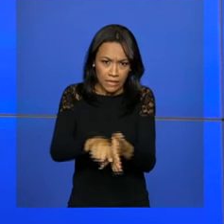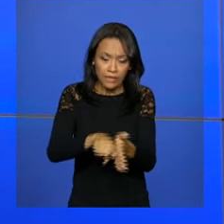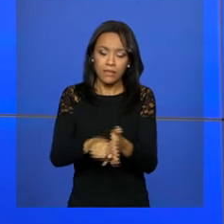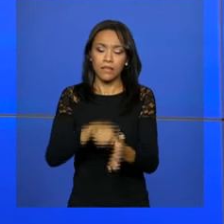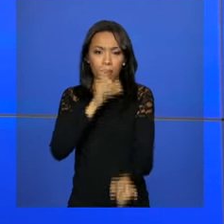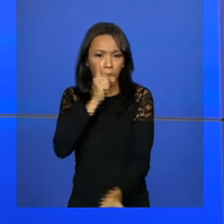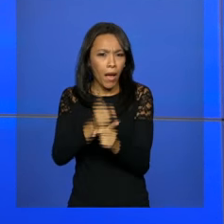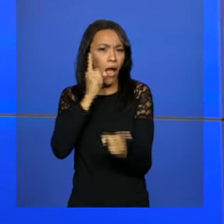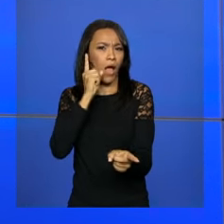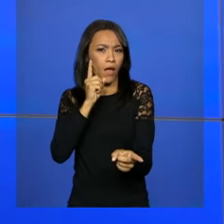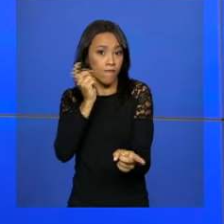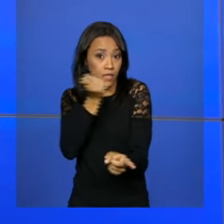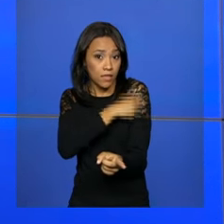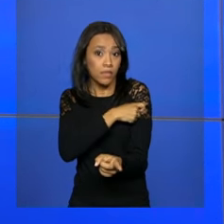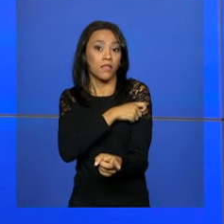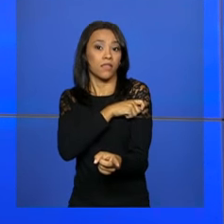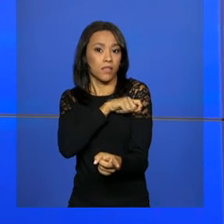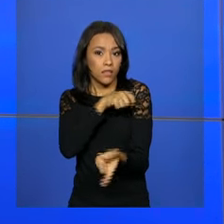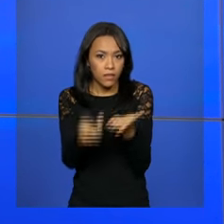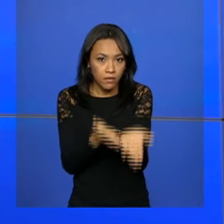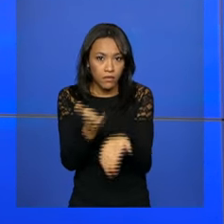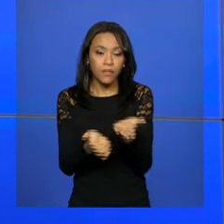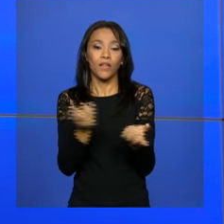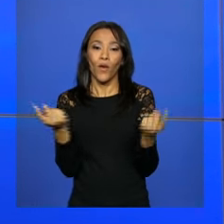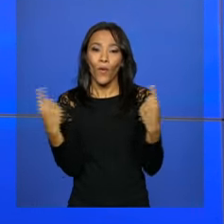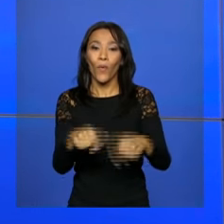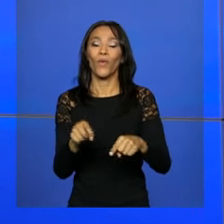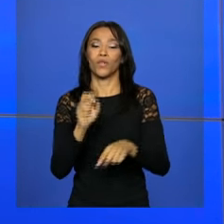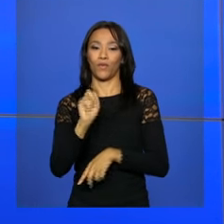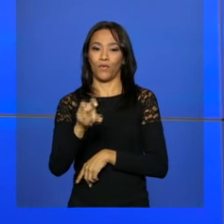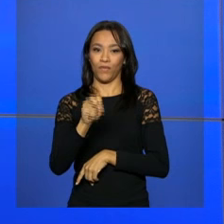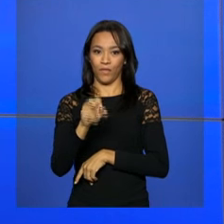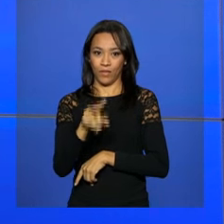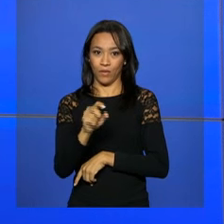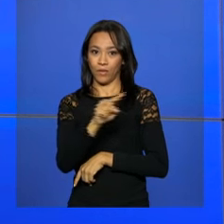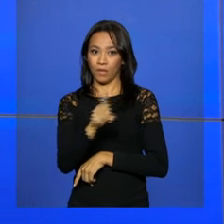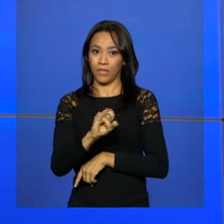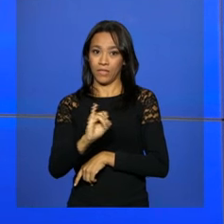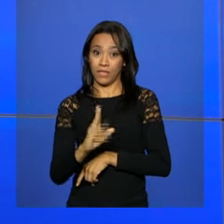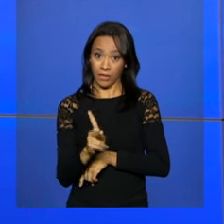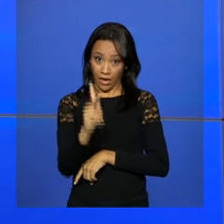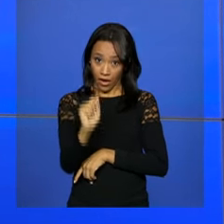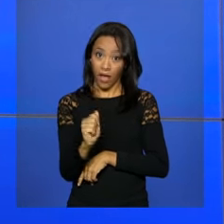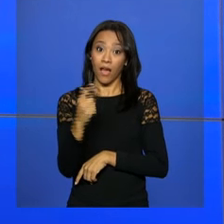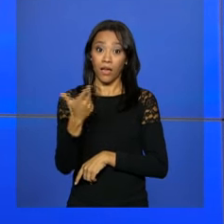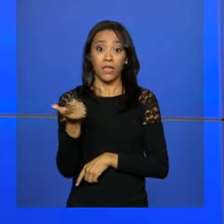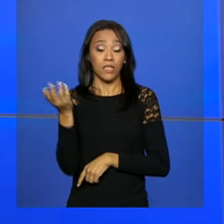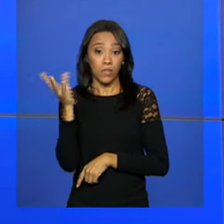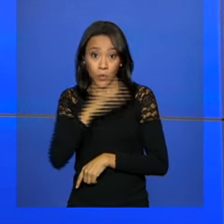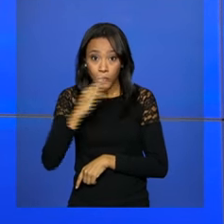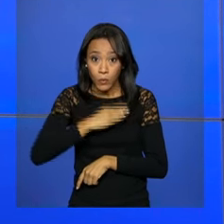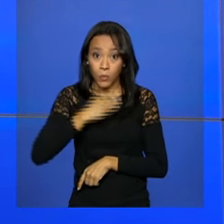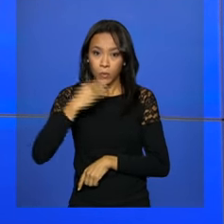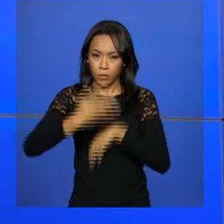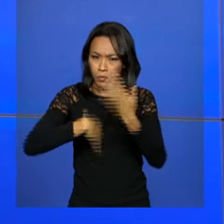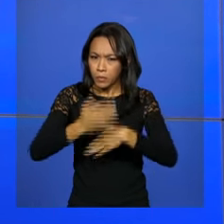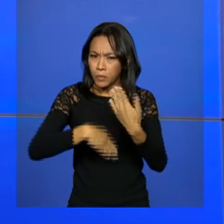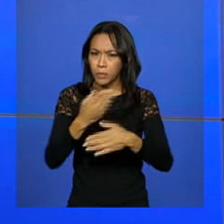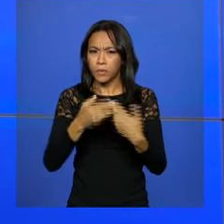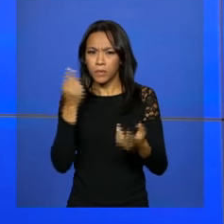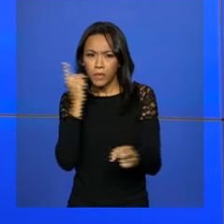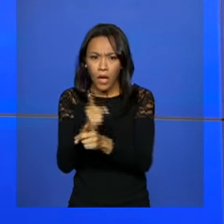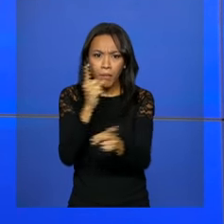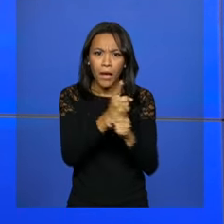diagnósticos, vacina e tratamento contra o Zika vírus e se comprometeram em acelerar as investigações sobre as